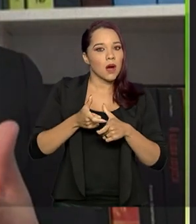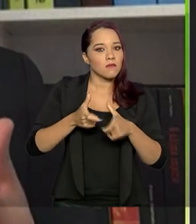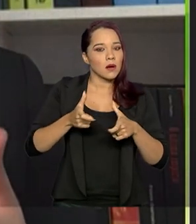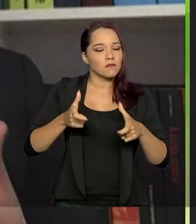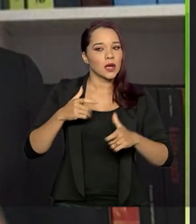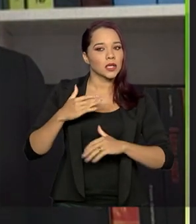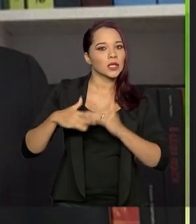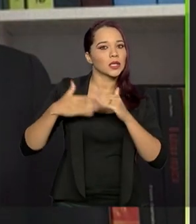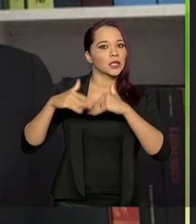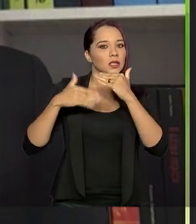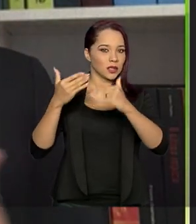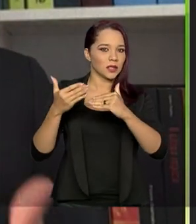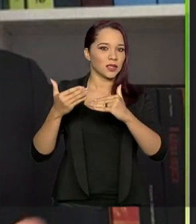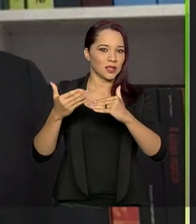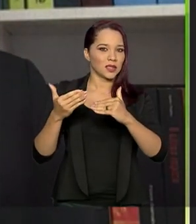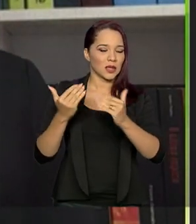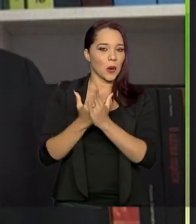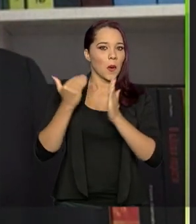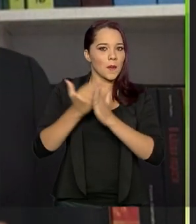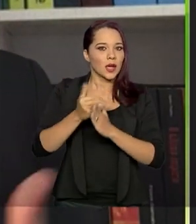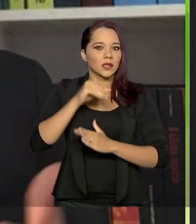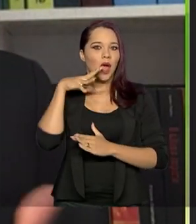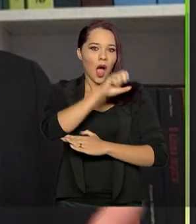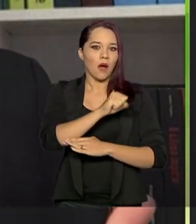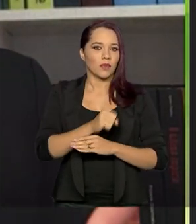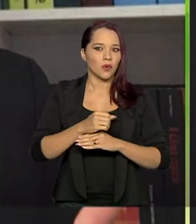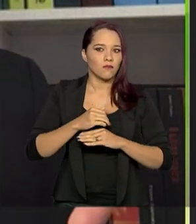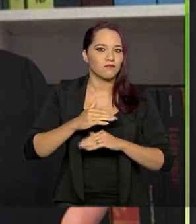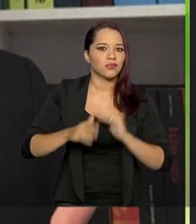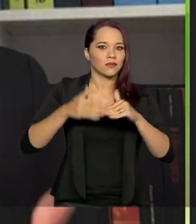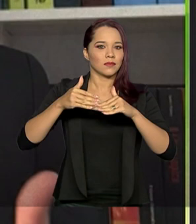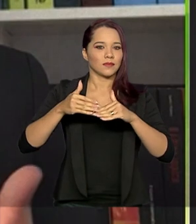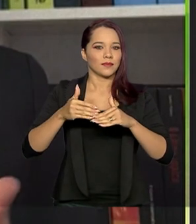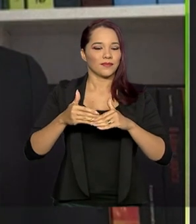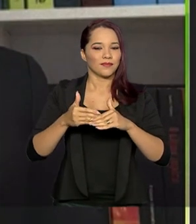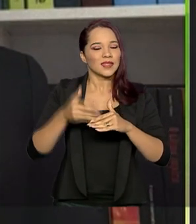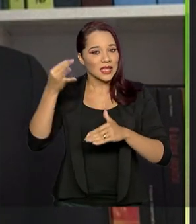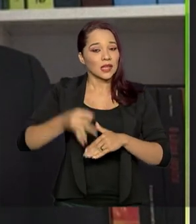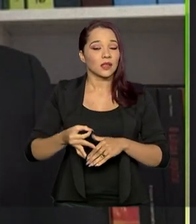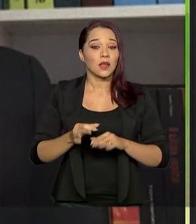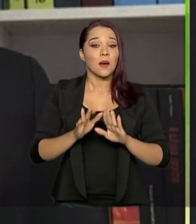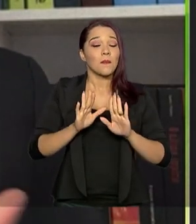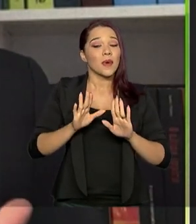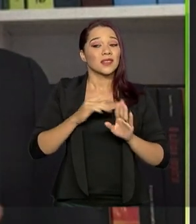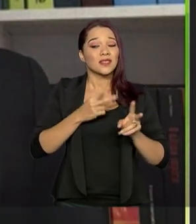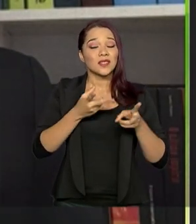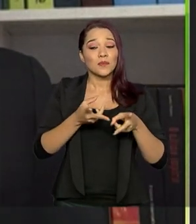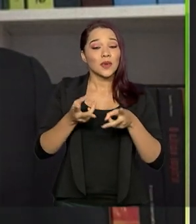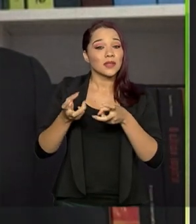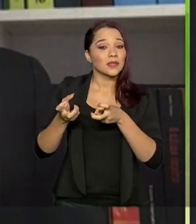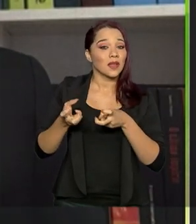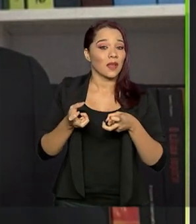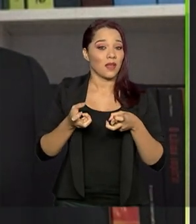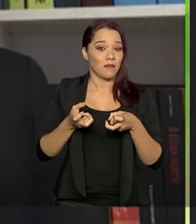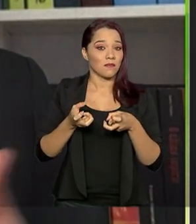impulso. Não temos dúvida disso. Mas o que a gente vê é que